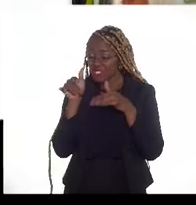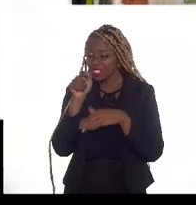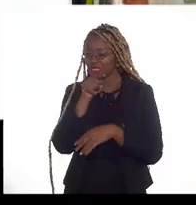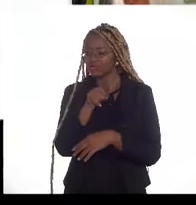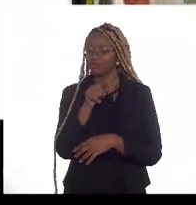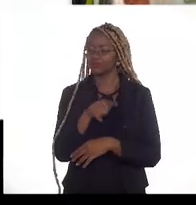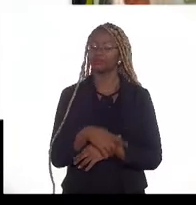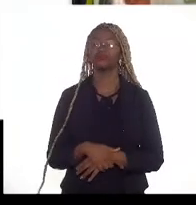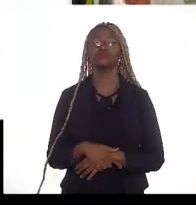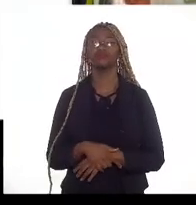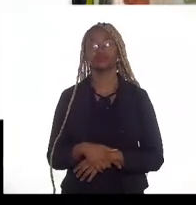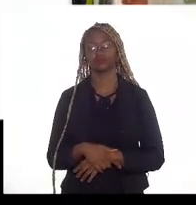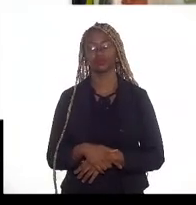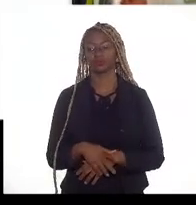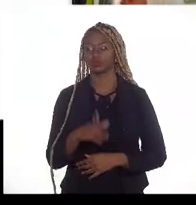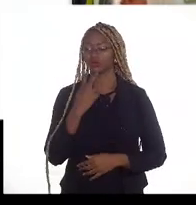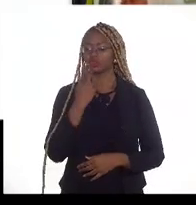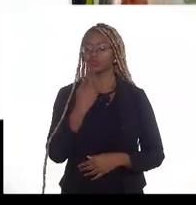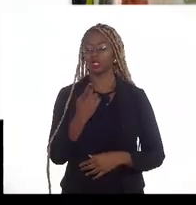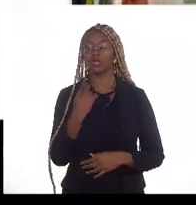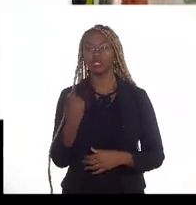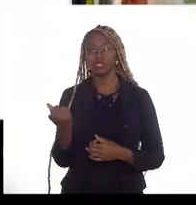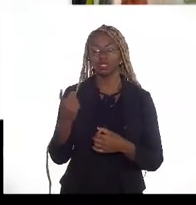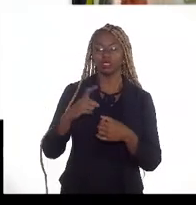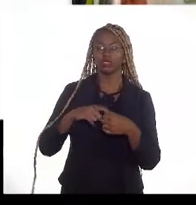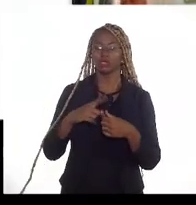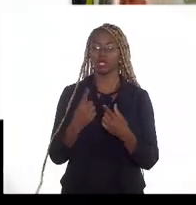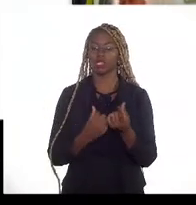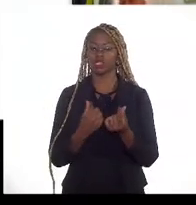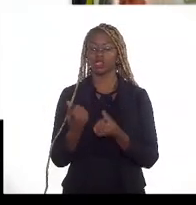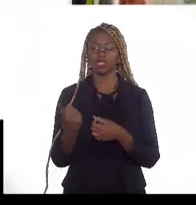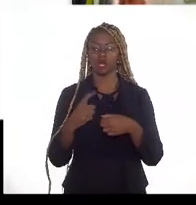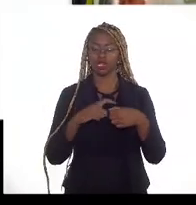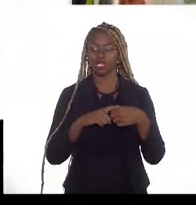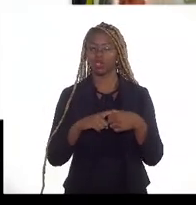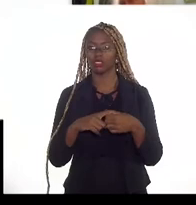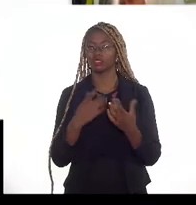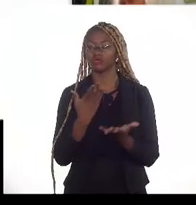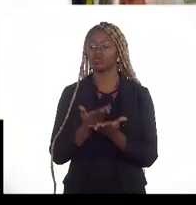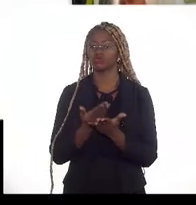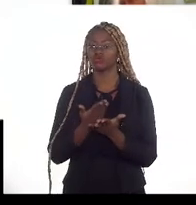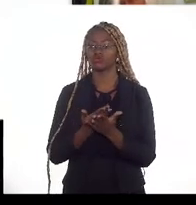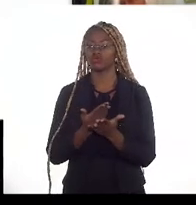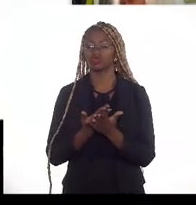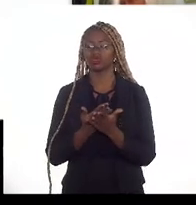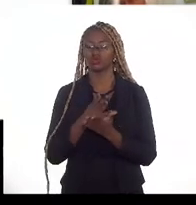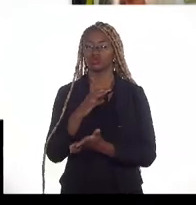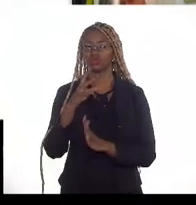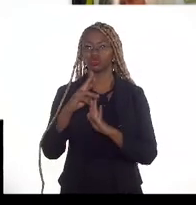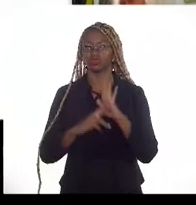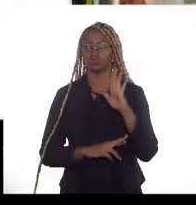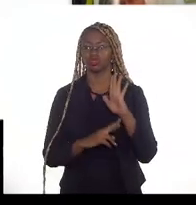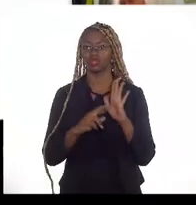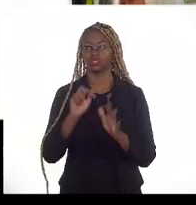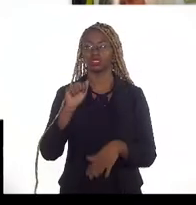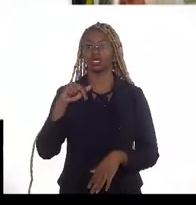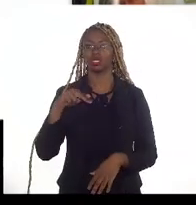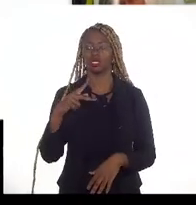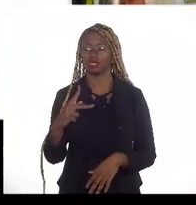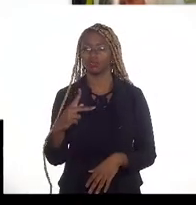em se reinjetar, olhando o fator de recuperação, esse é um estudo publicado e é citado no relatório da NP que foi